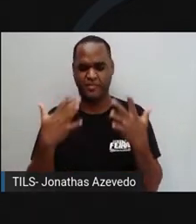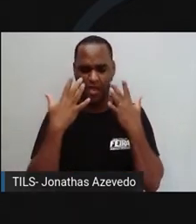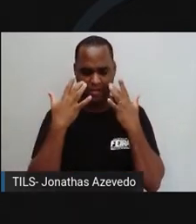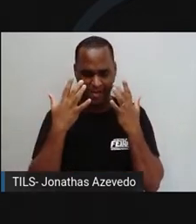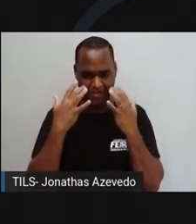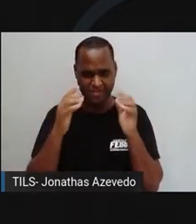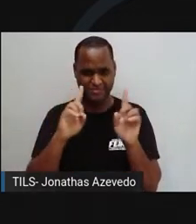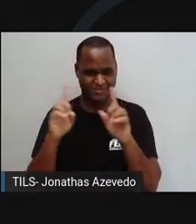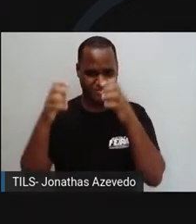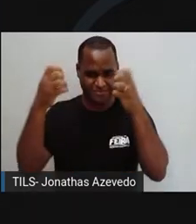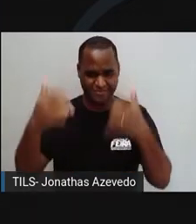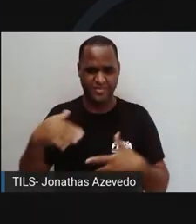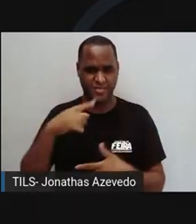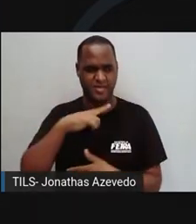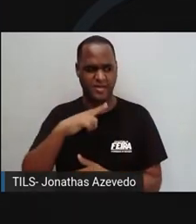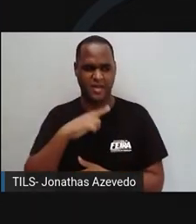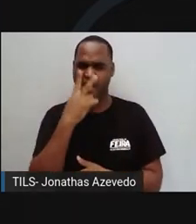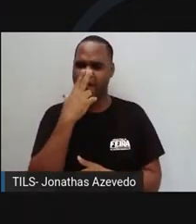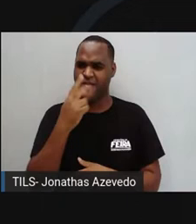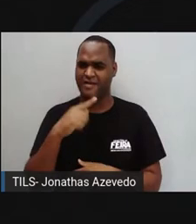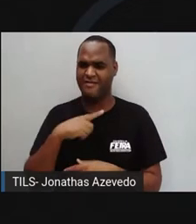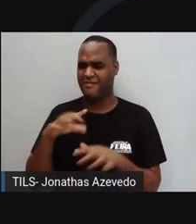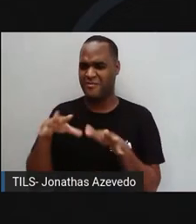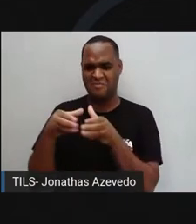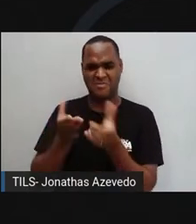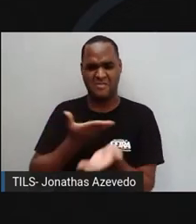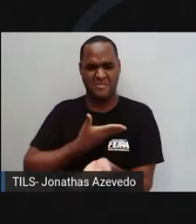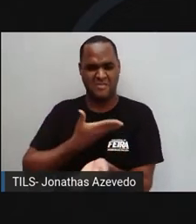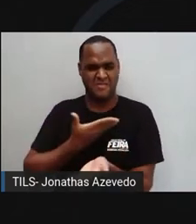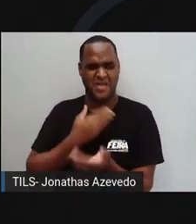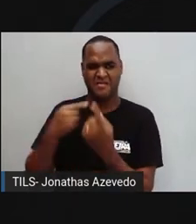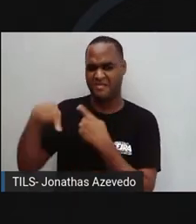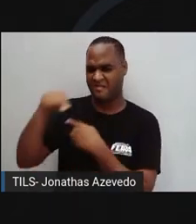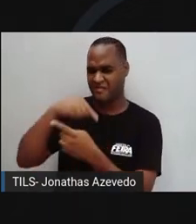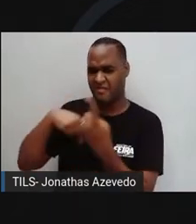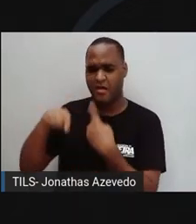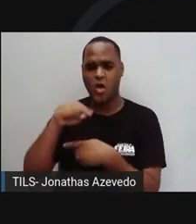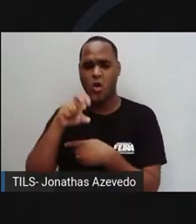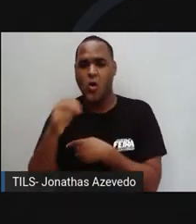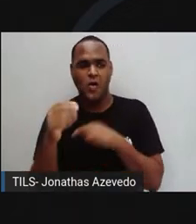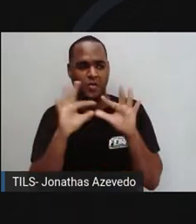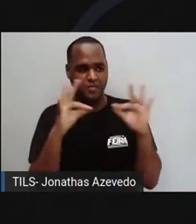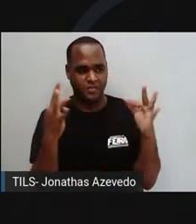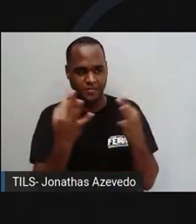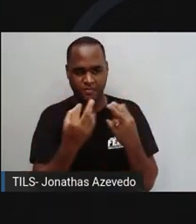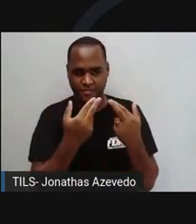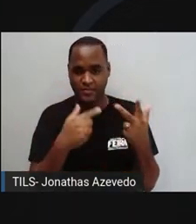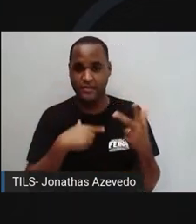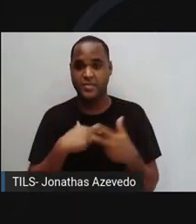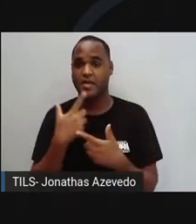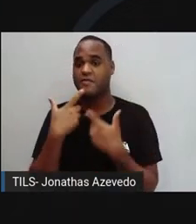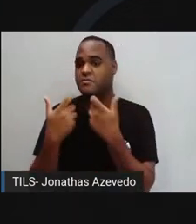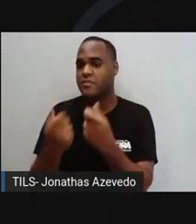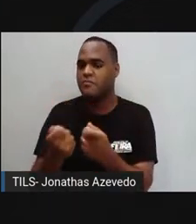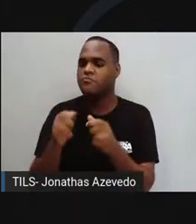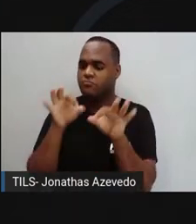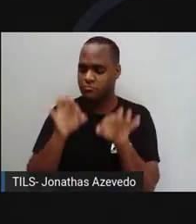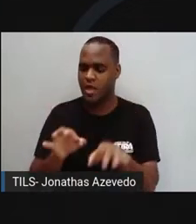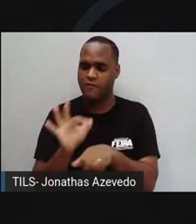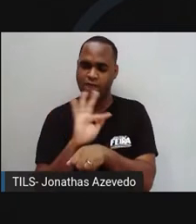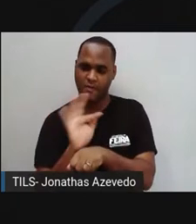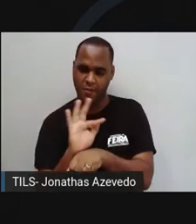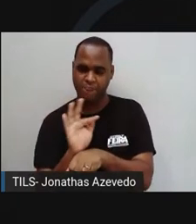evento desse tipo, como se estivéssemos entre o nosso grupo de amigos ou com os membros da nossa família. Temos que usar uma linguagem formal.